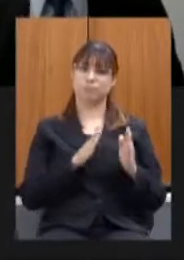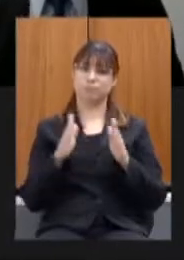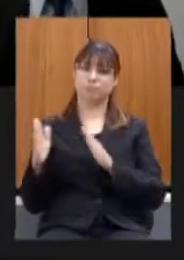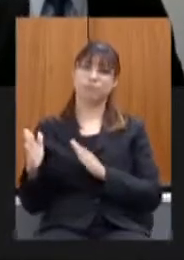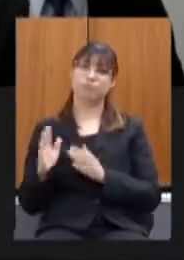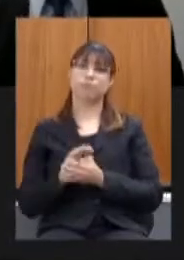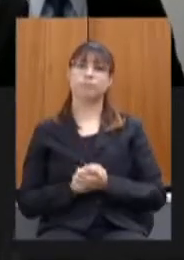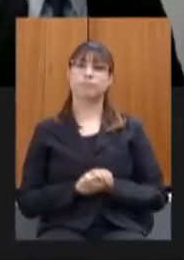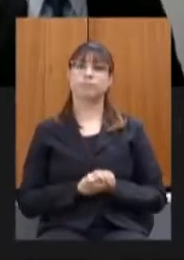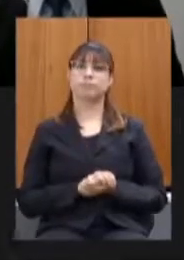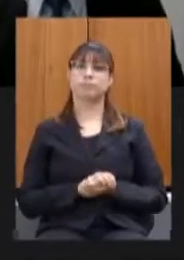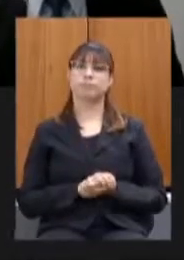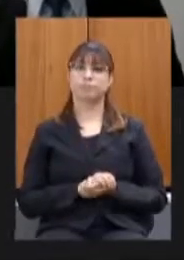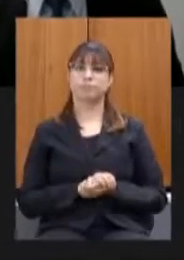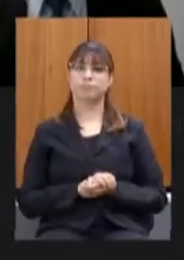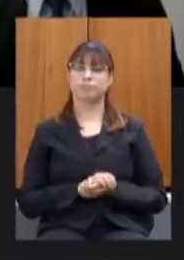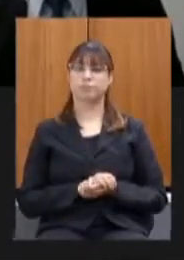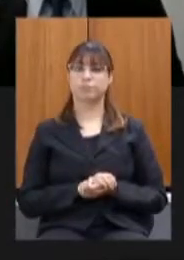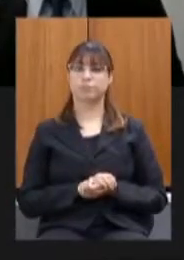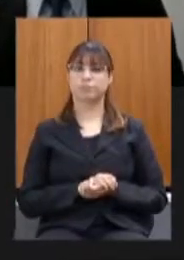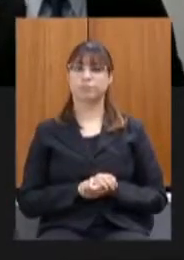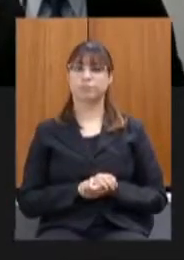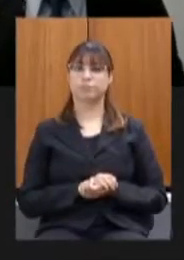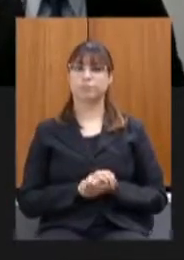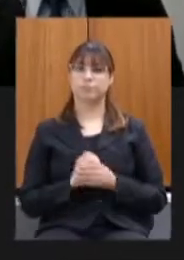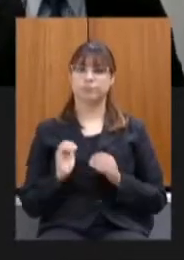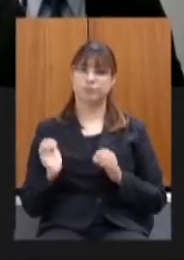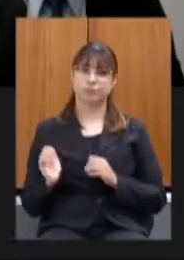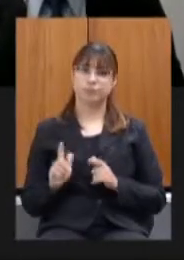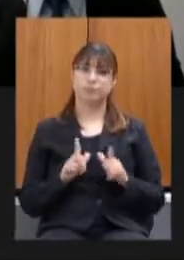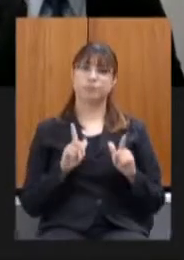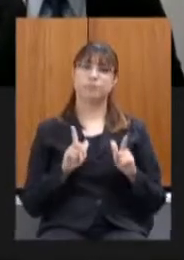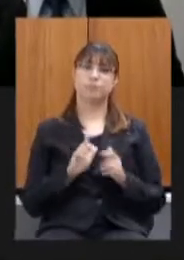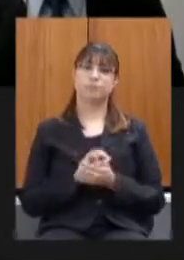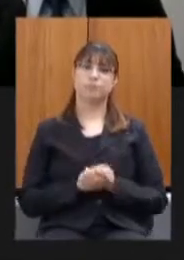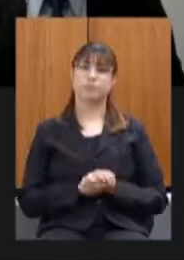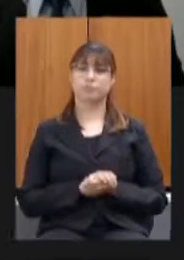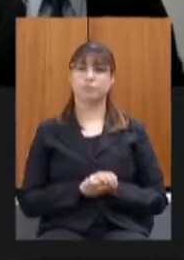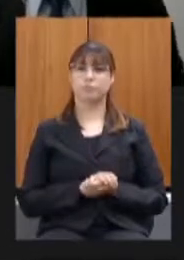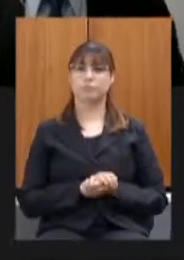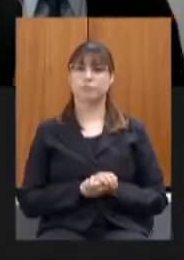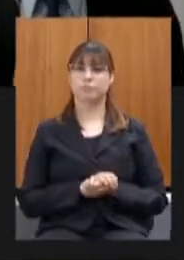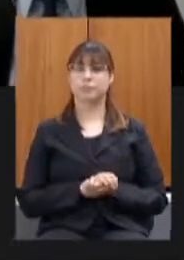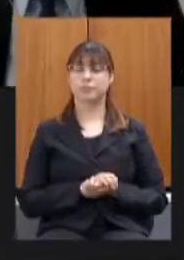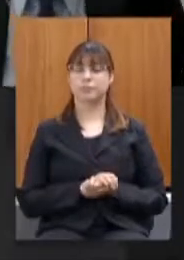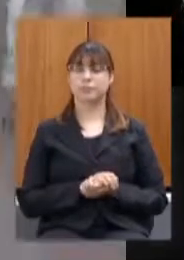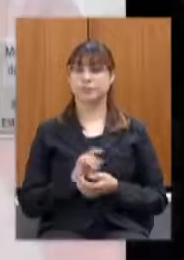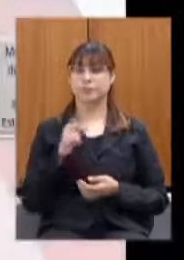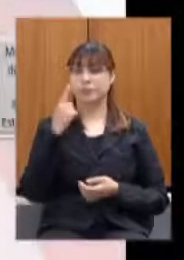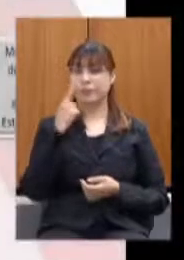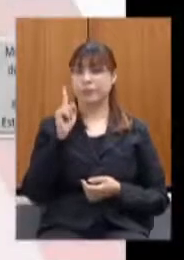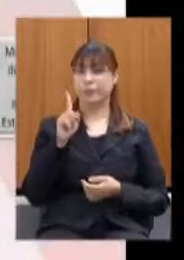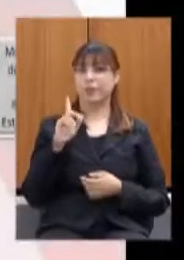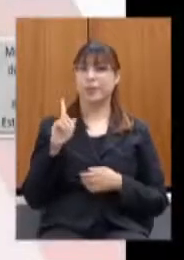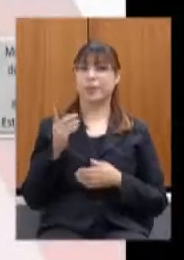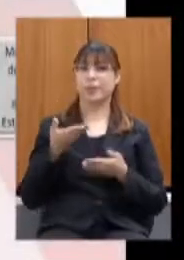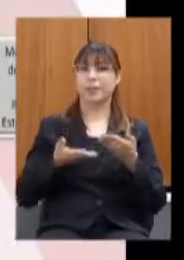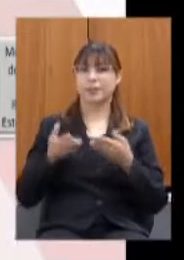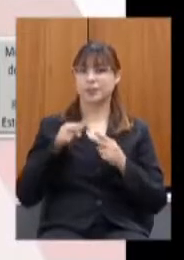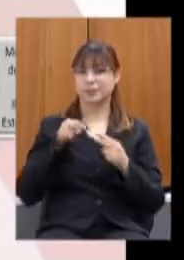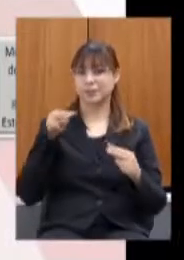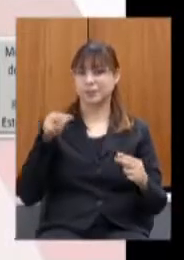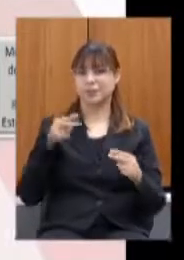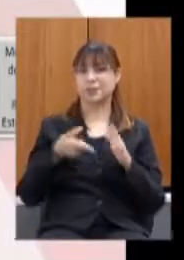próximo por favor próximo por favor bom aqui aqueles atendimentos virtuais como